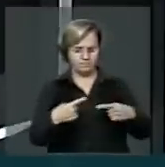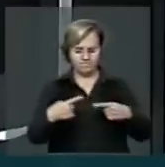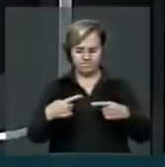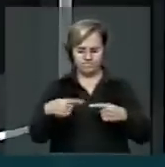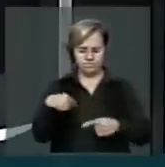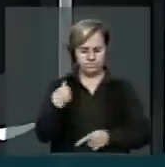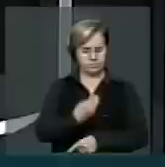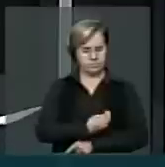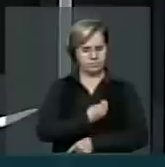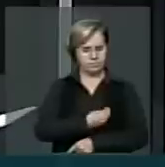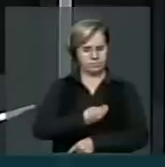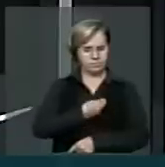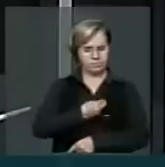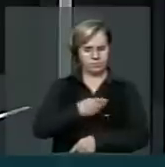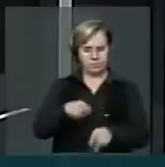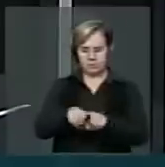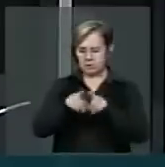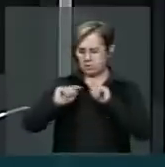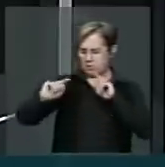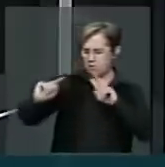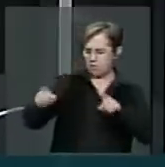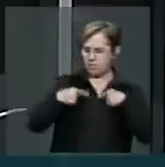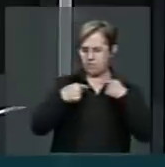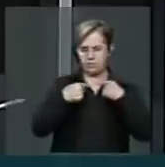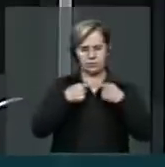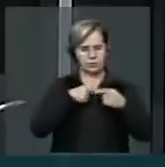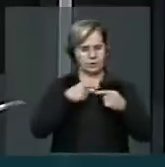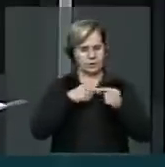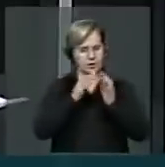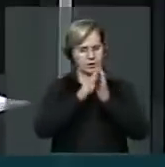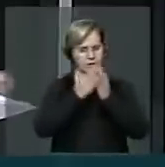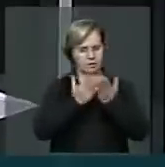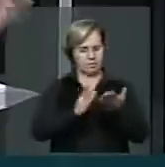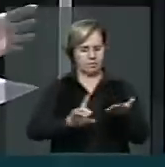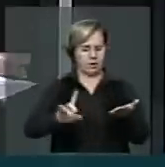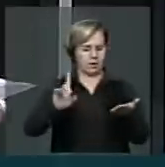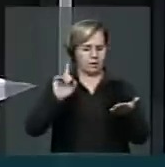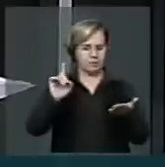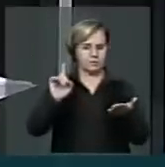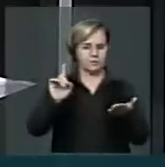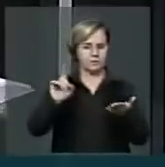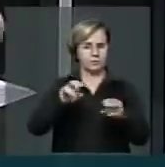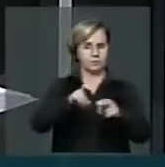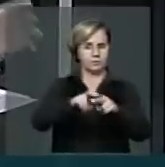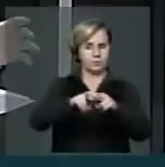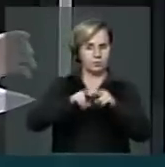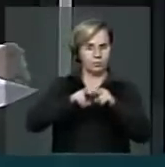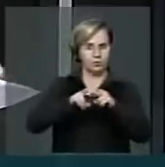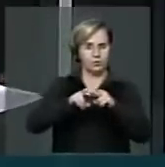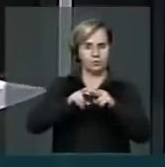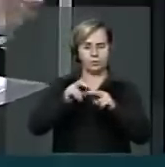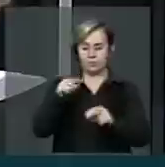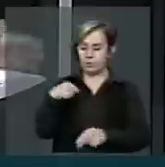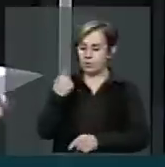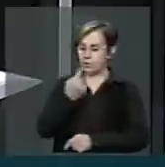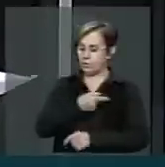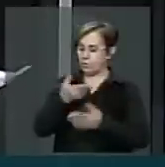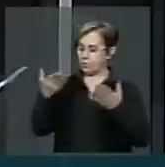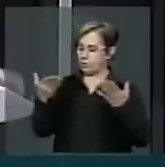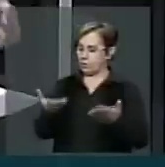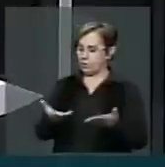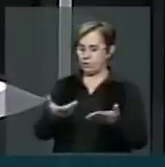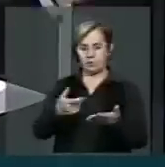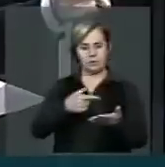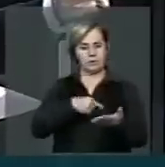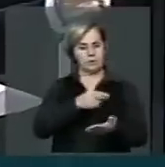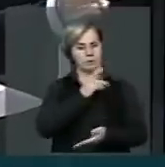os princípios aqui ditados no livro sagrado para isto nós daqui temos o resultado